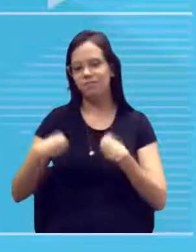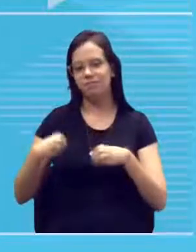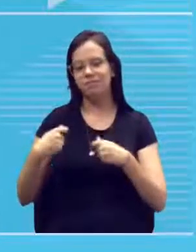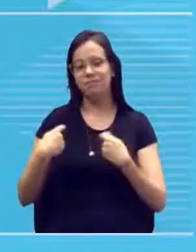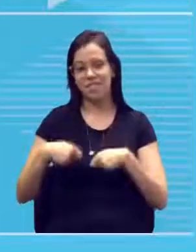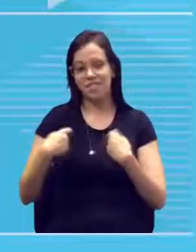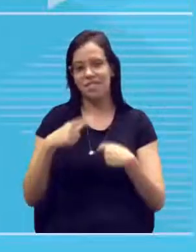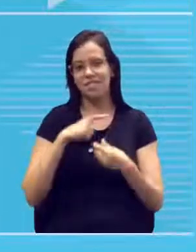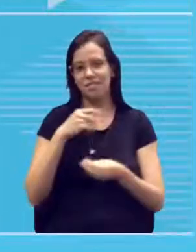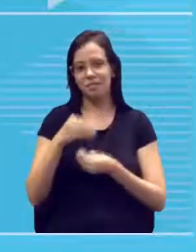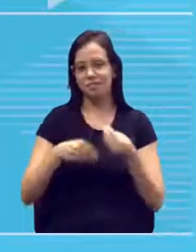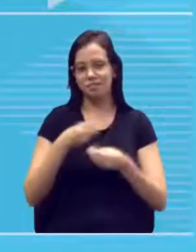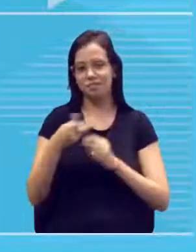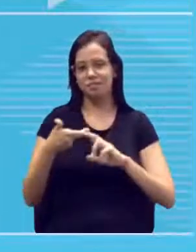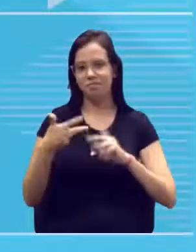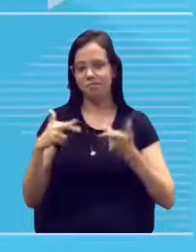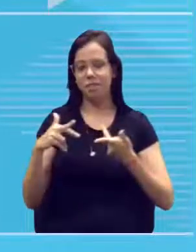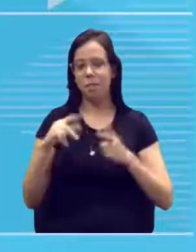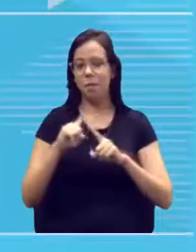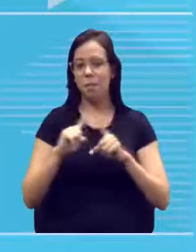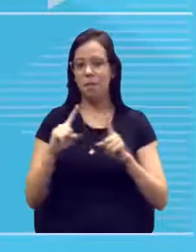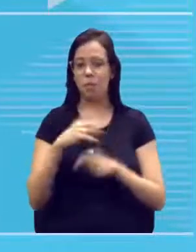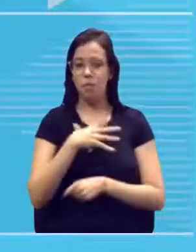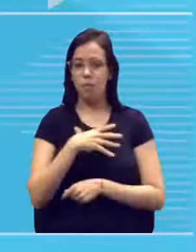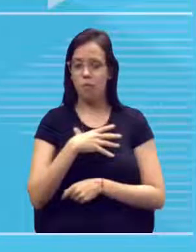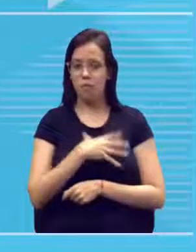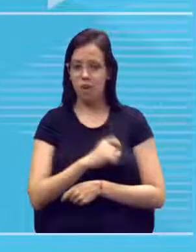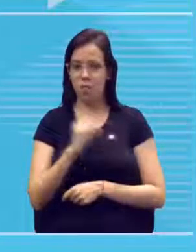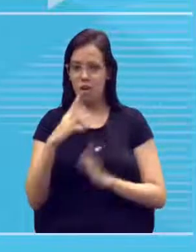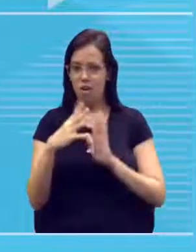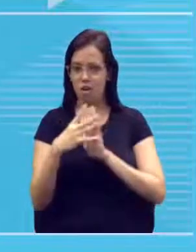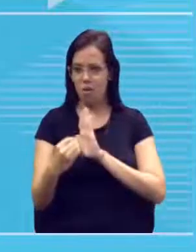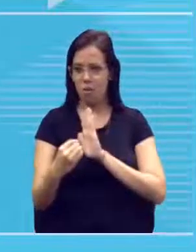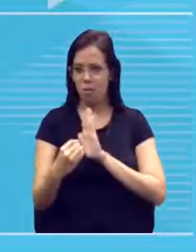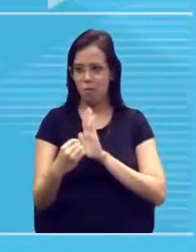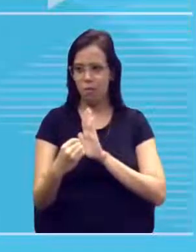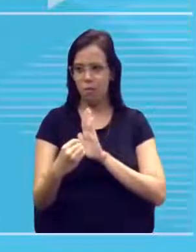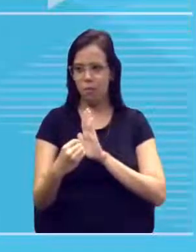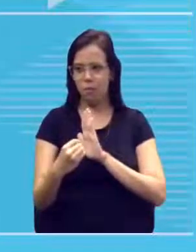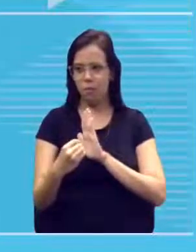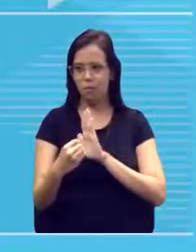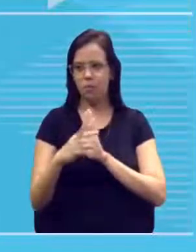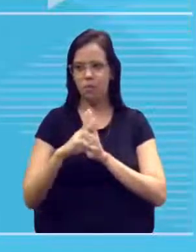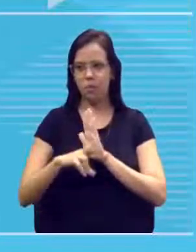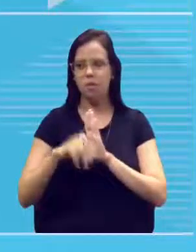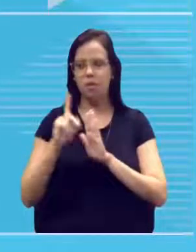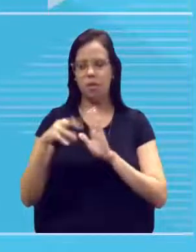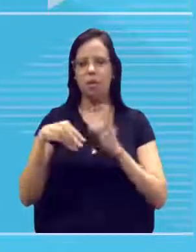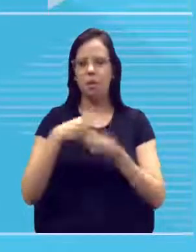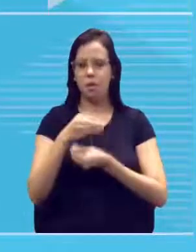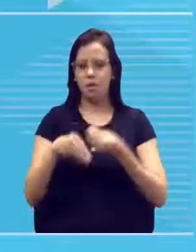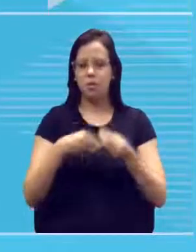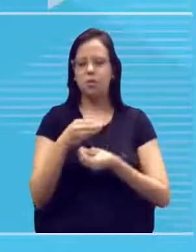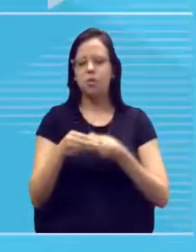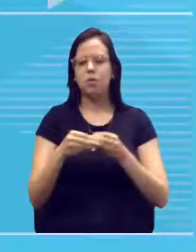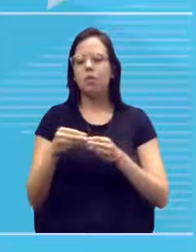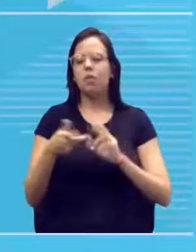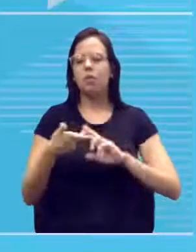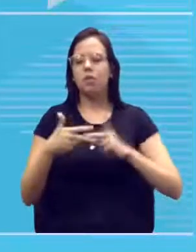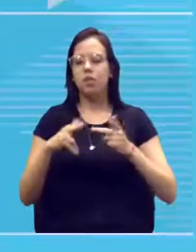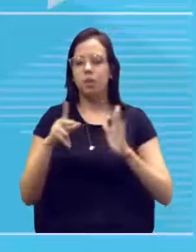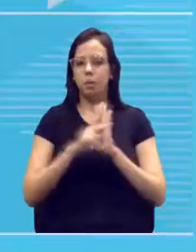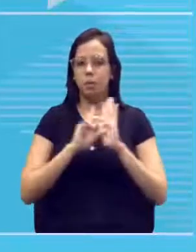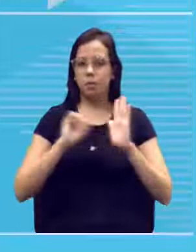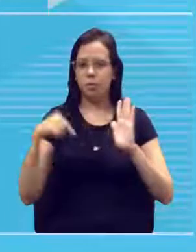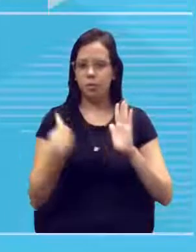genético. Então, o nosso filho vai ser a nossa cópia? Não. O nosso filho, ele é a mistura do material genético que a gente tem com